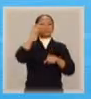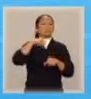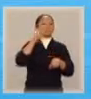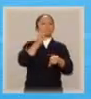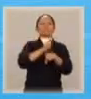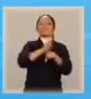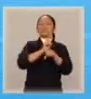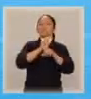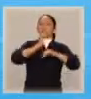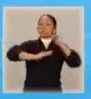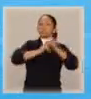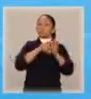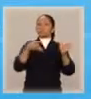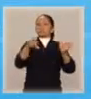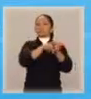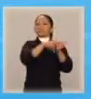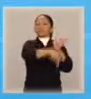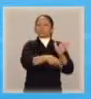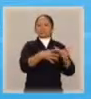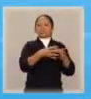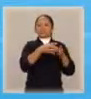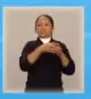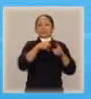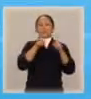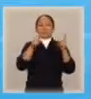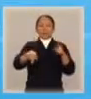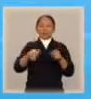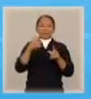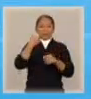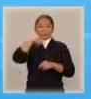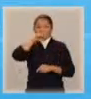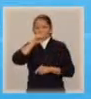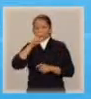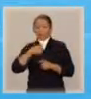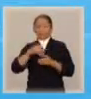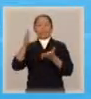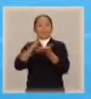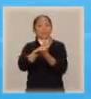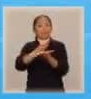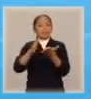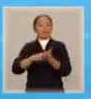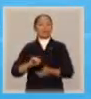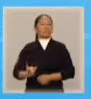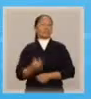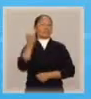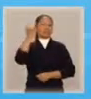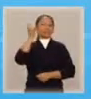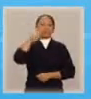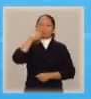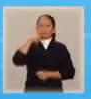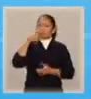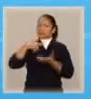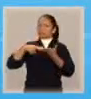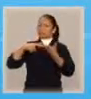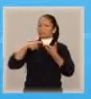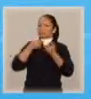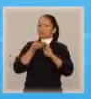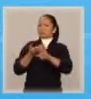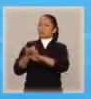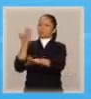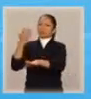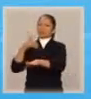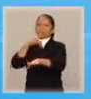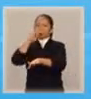e exclusivamente esse poder. No caso, as mães, algumas se utilizam de mentiras para afastar